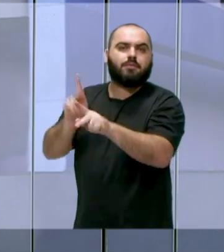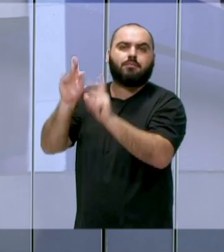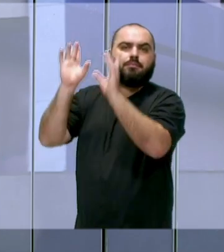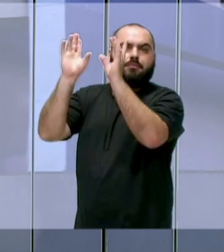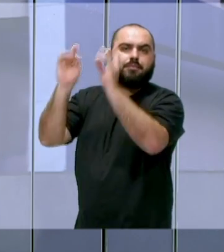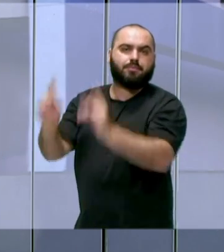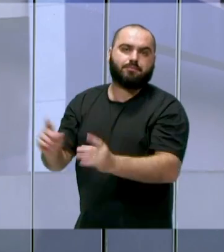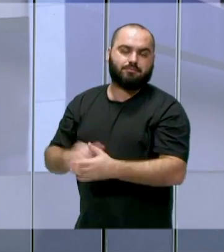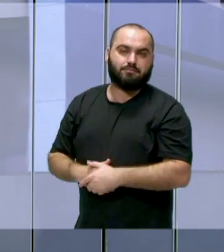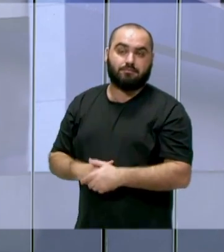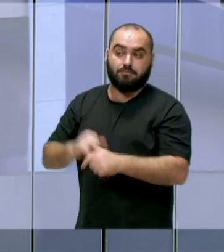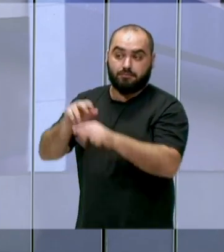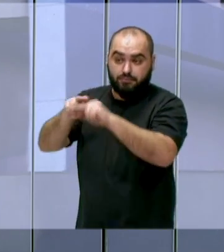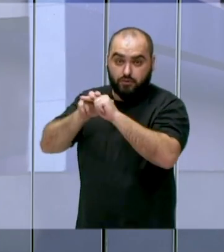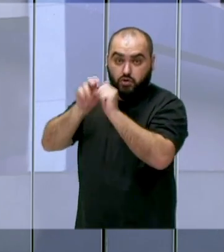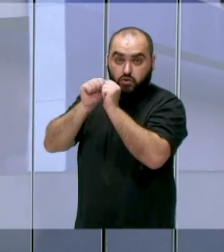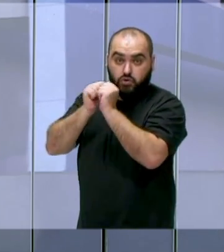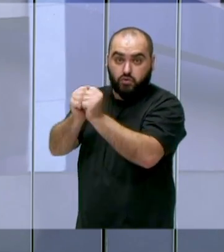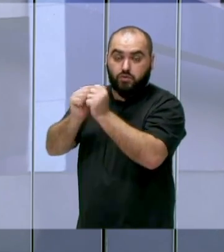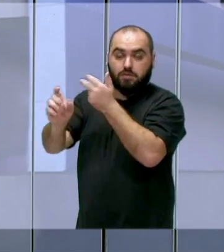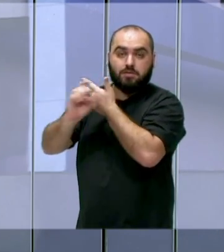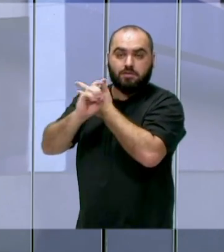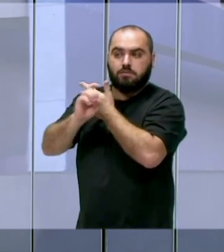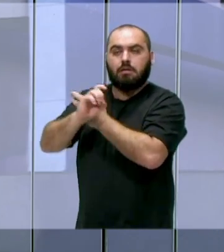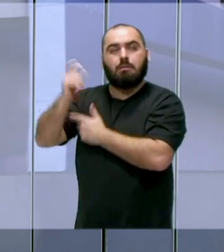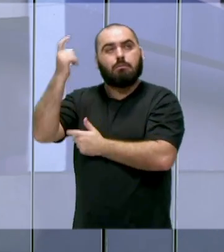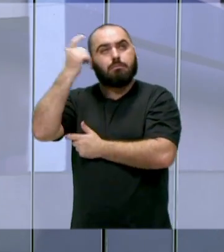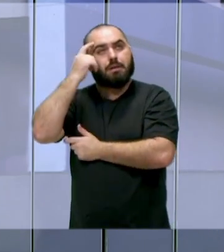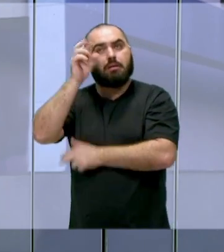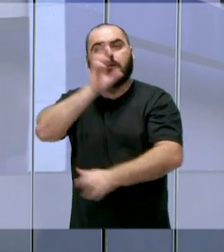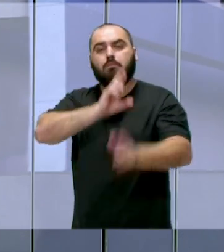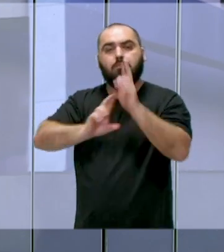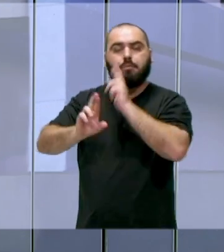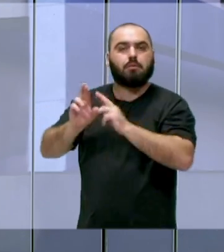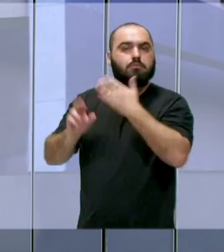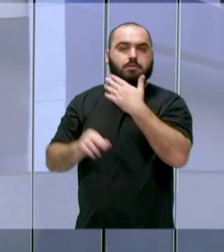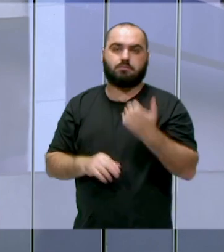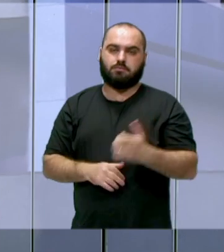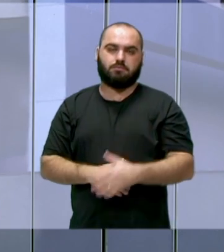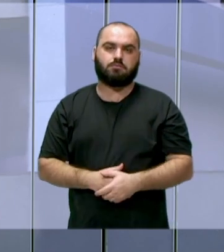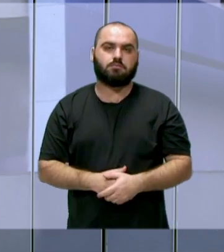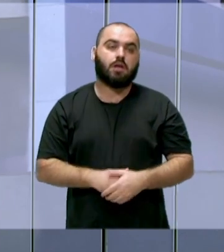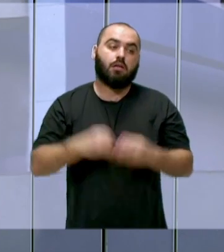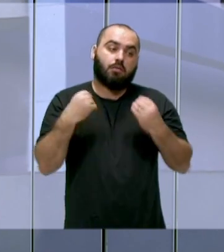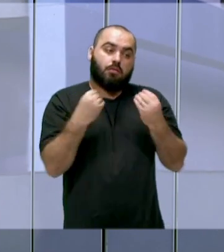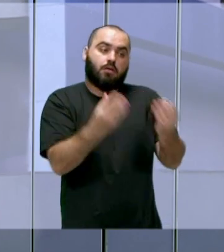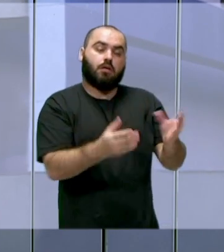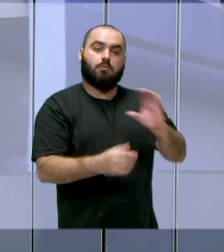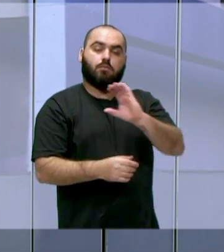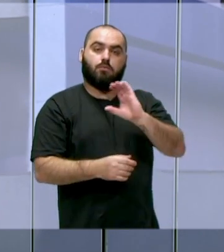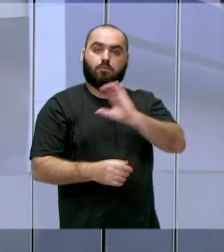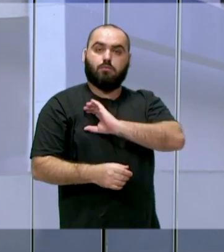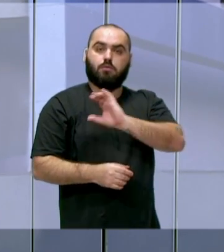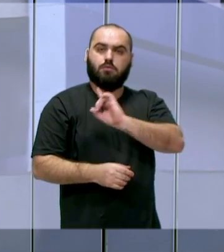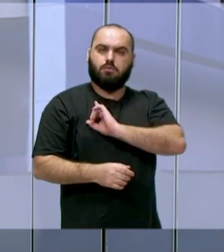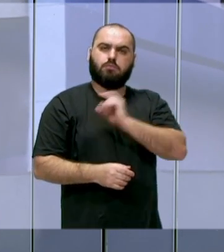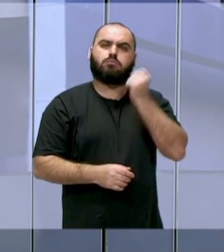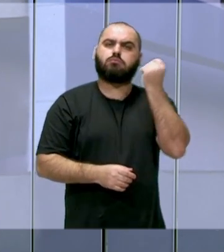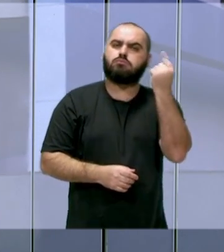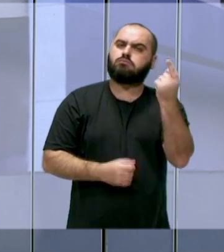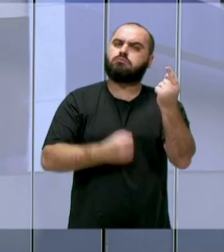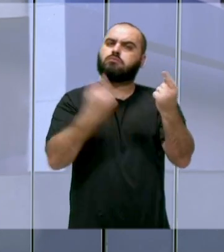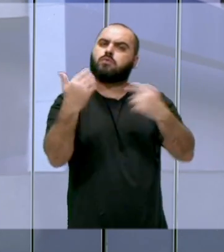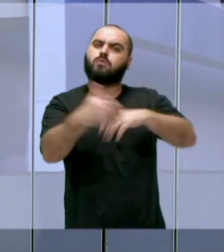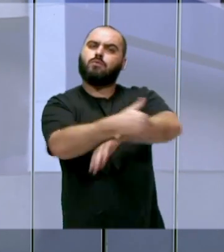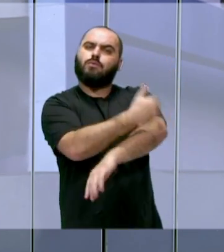E aí, junto com o Executivo, também vamos pensando em soluções. Nós levamos ali para a Codetran algumas ruas da cidade, alguns pontos